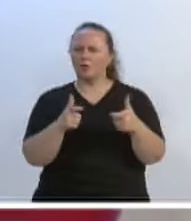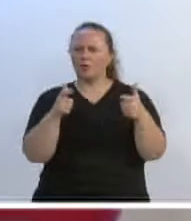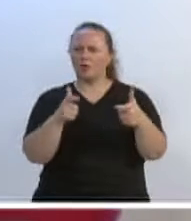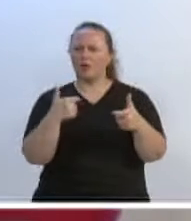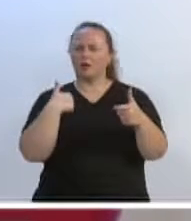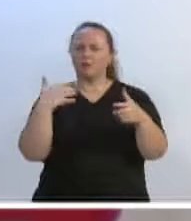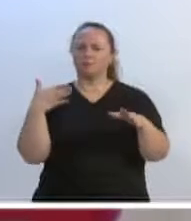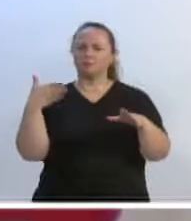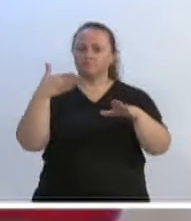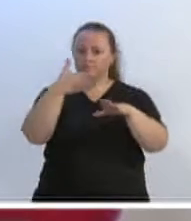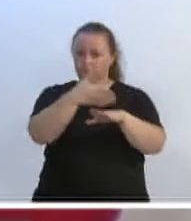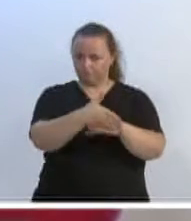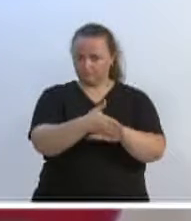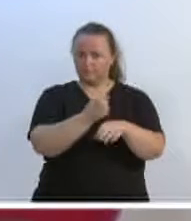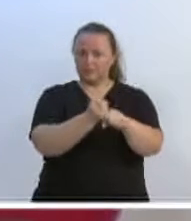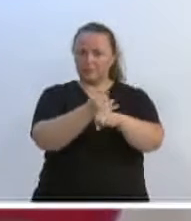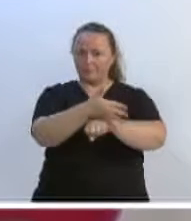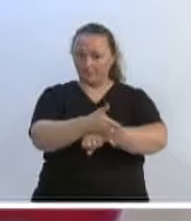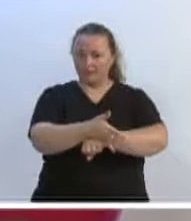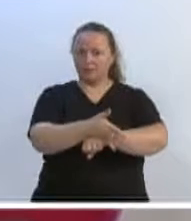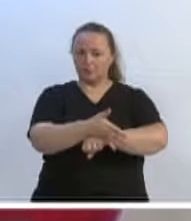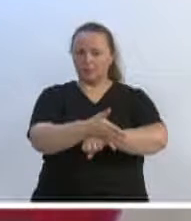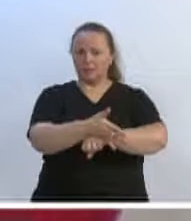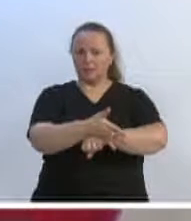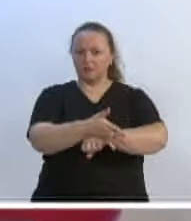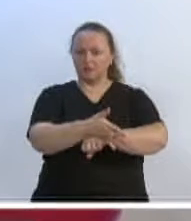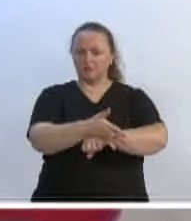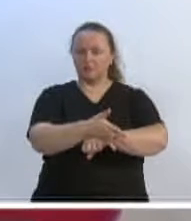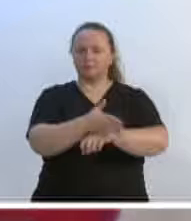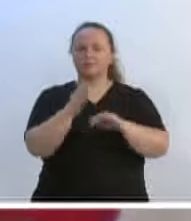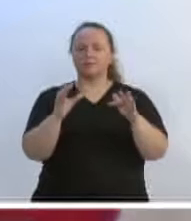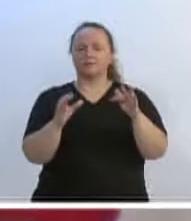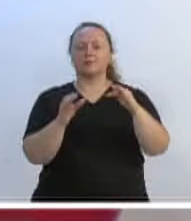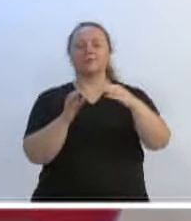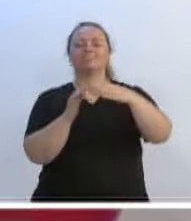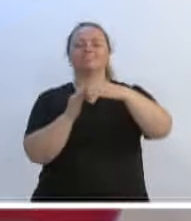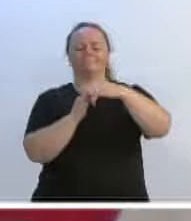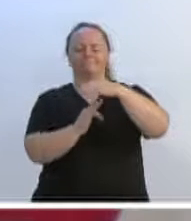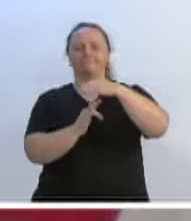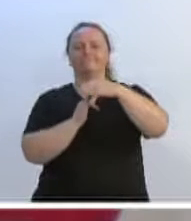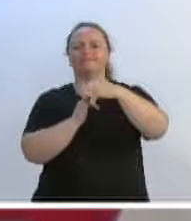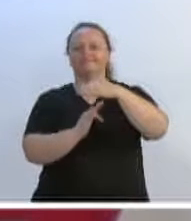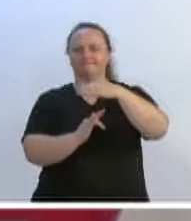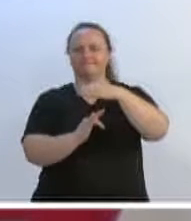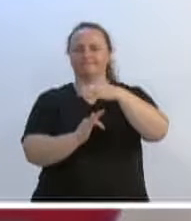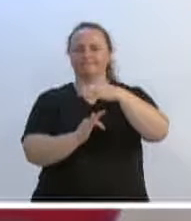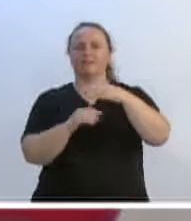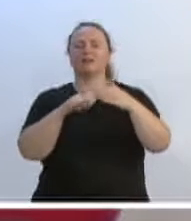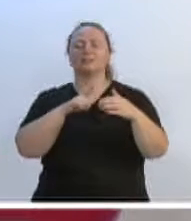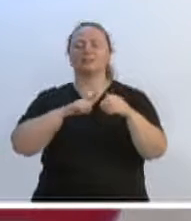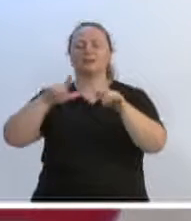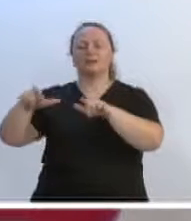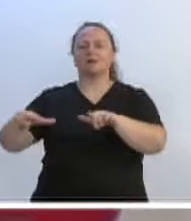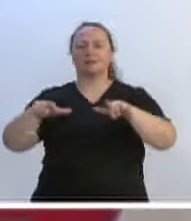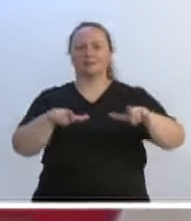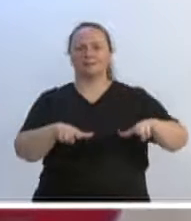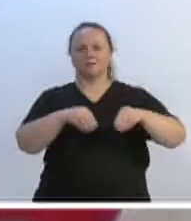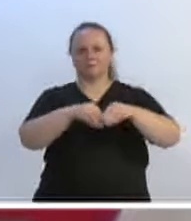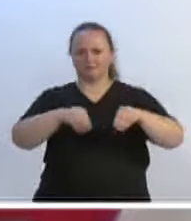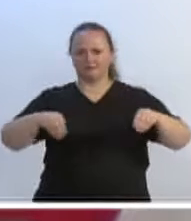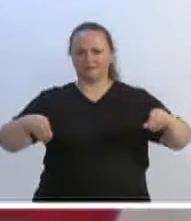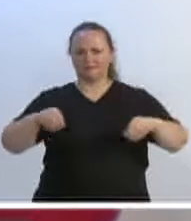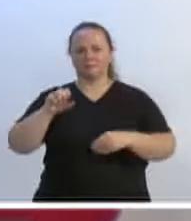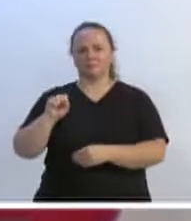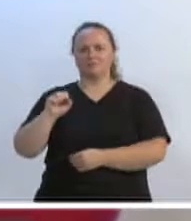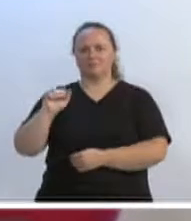na madrugada foi Fortaleza Alta, loteamento Santa Rita, onde